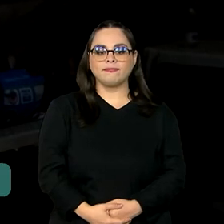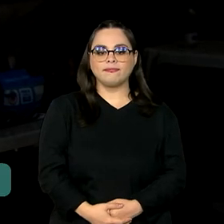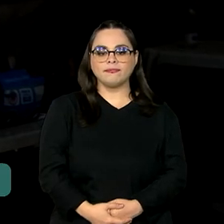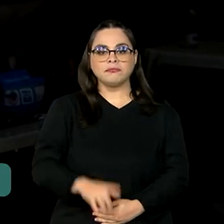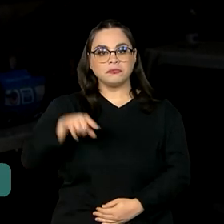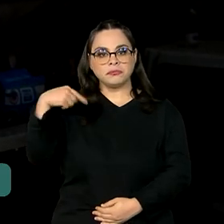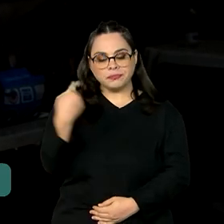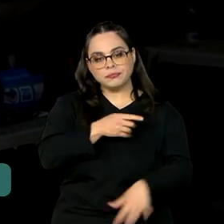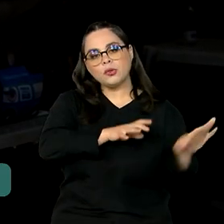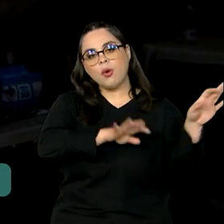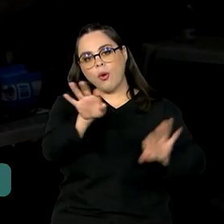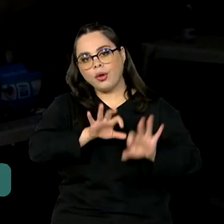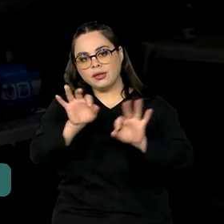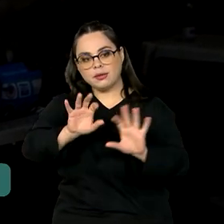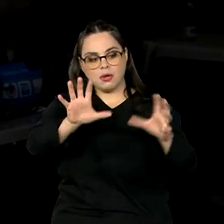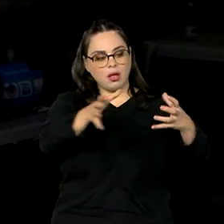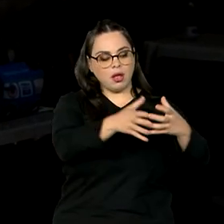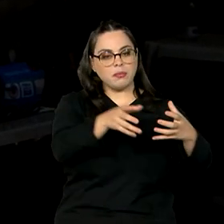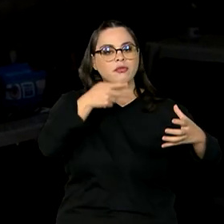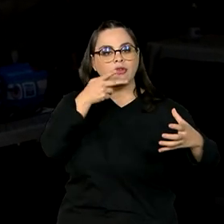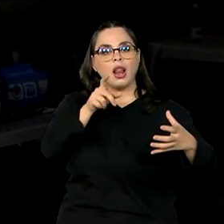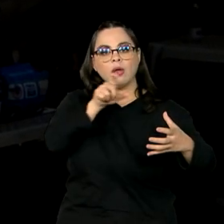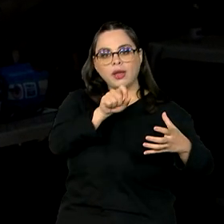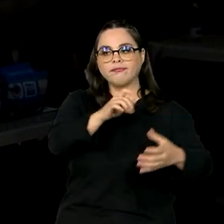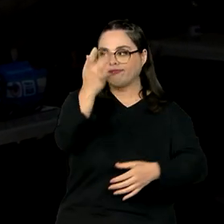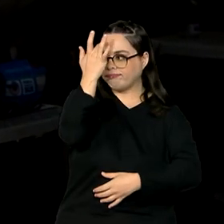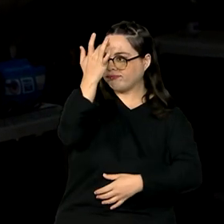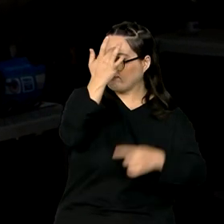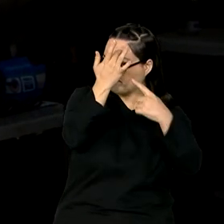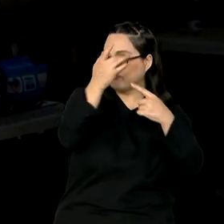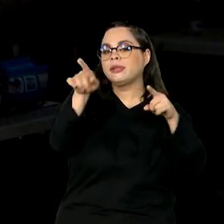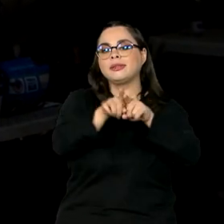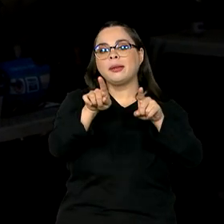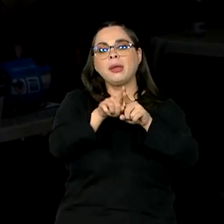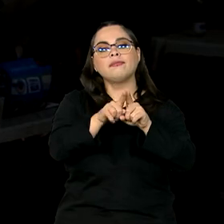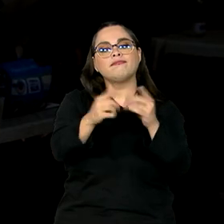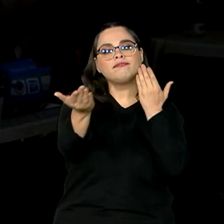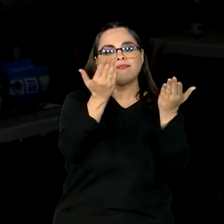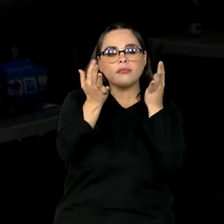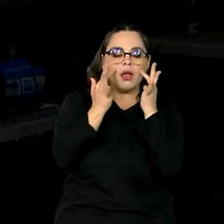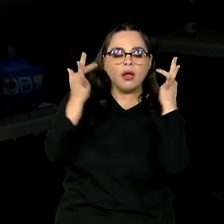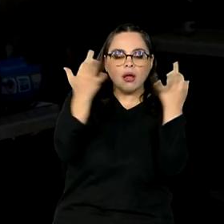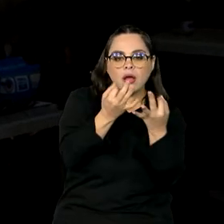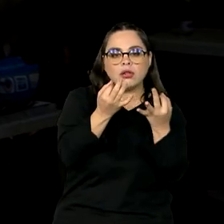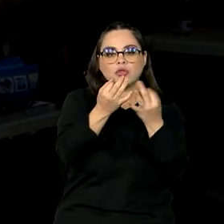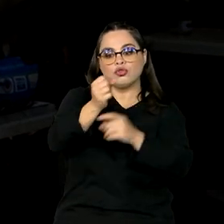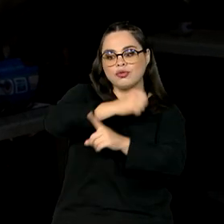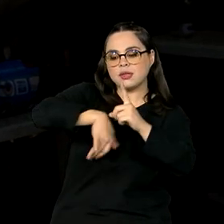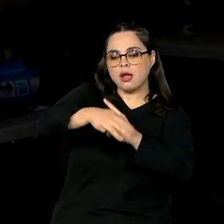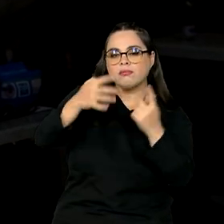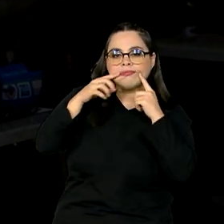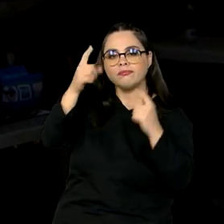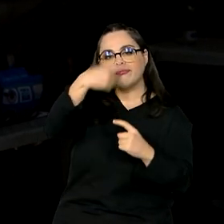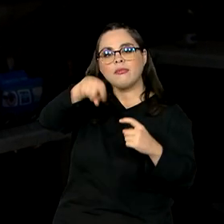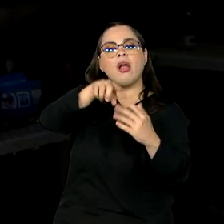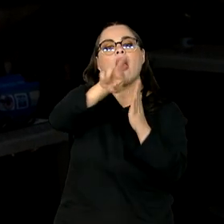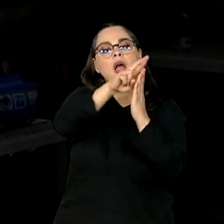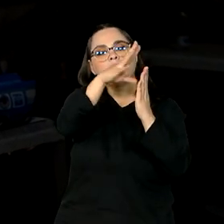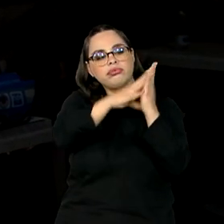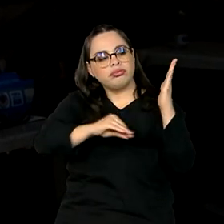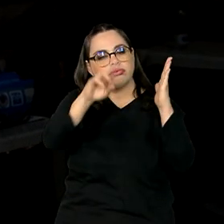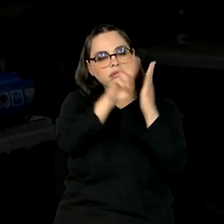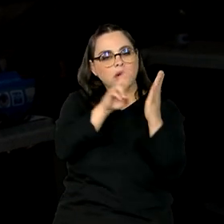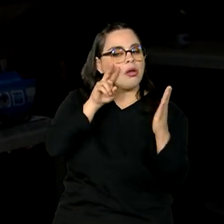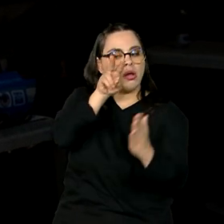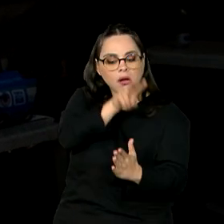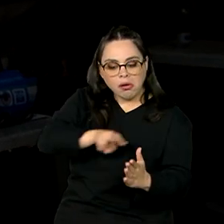Nós organizamos uma equipe que a gente chama de Saúde Mental e Atenção Psicossocial, que faz tanto o componente de diagnóstico clínico, quanto também o